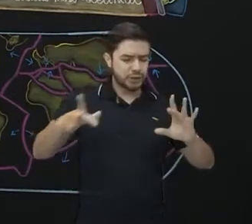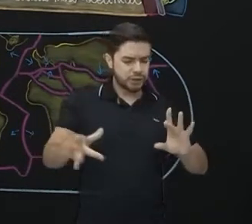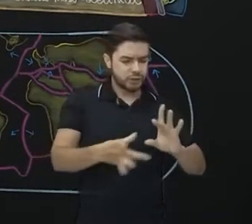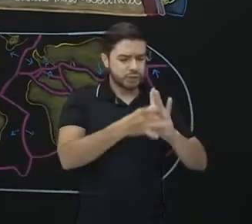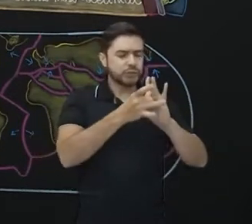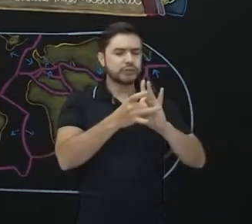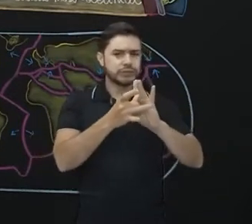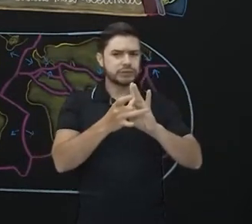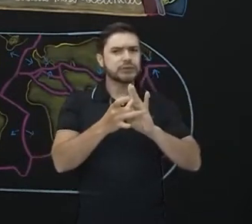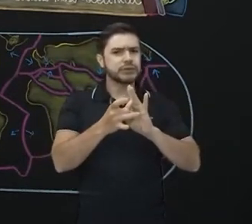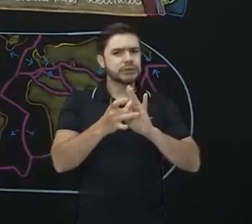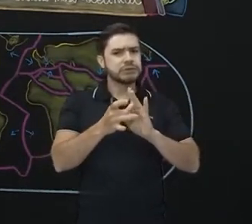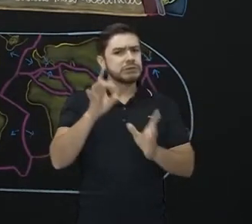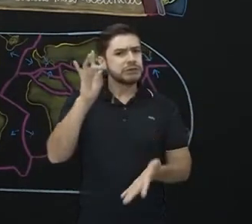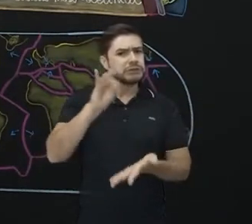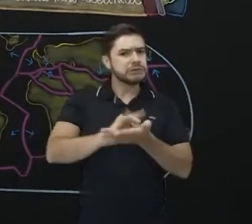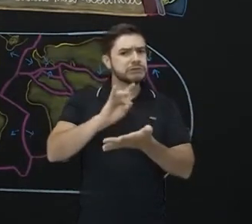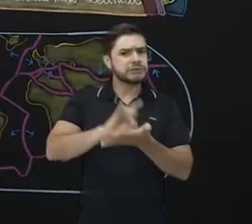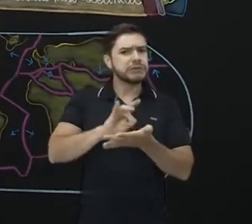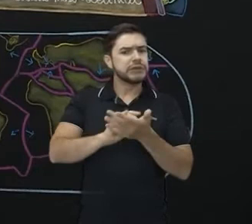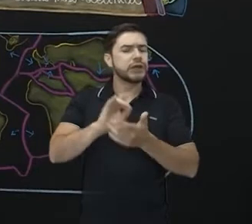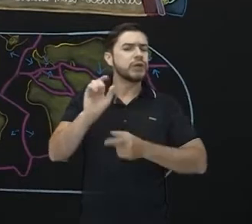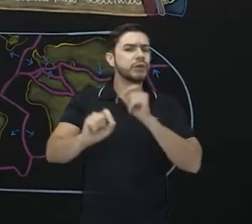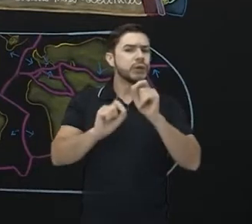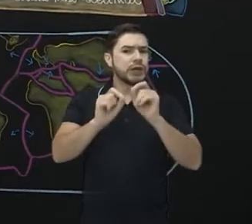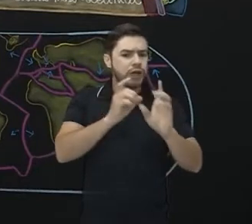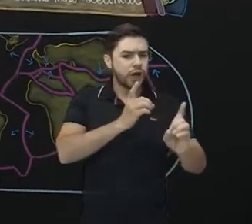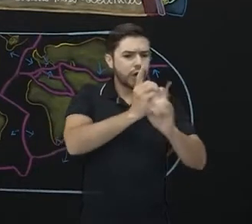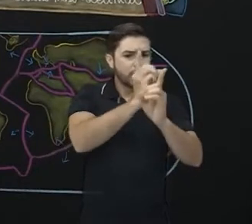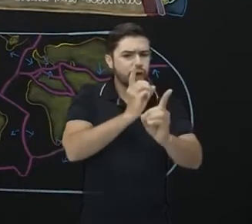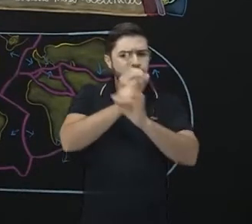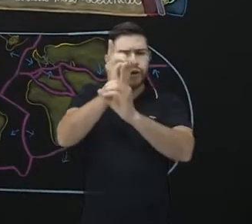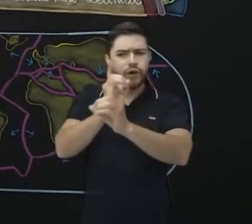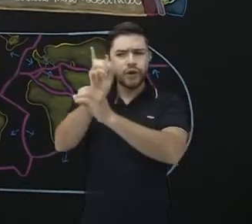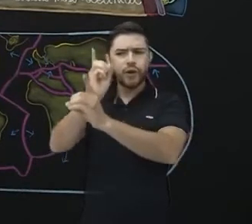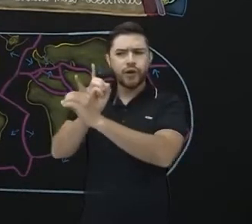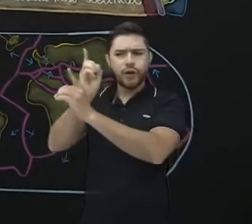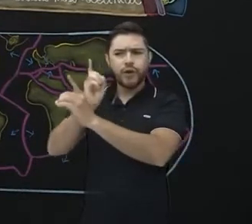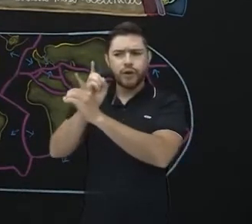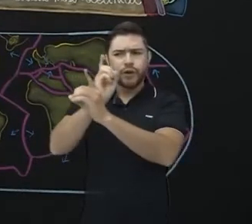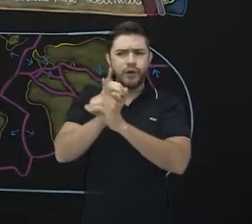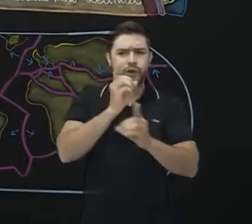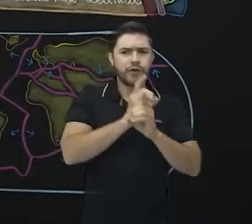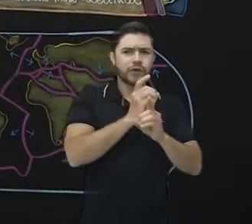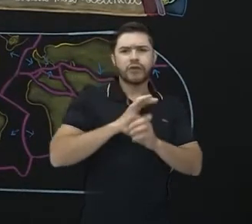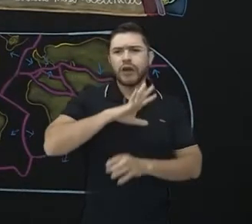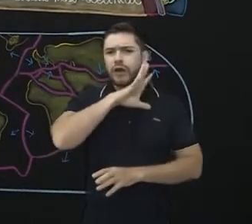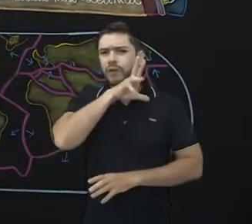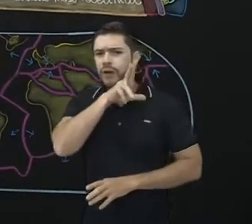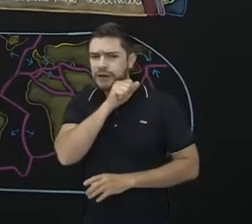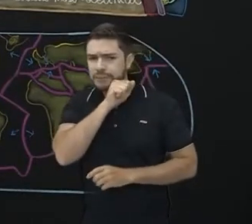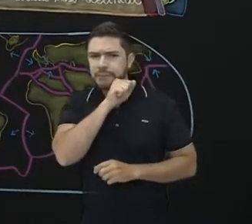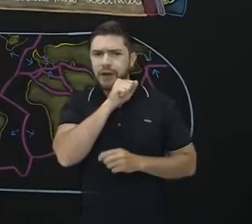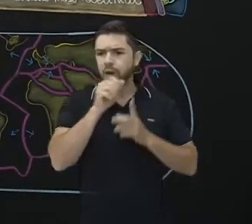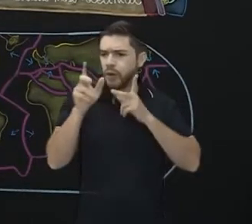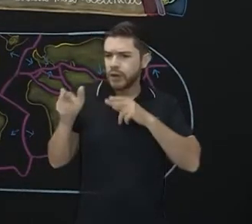era muito provável que eu iria encontrar um fóssil de um mesmo animal em continentes diferentes.